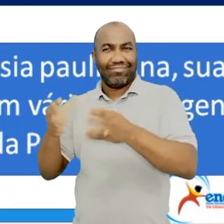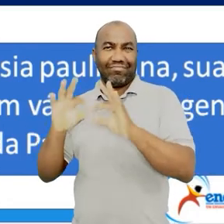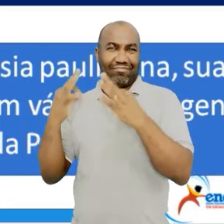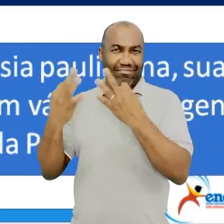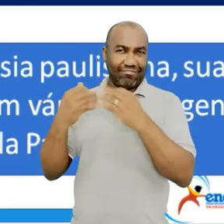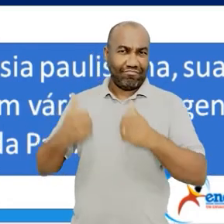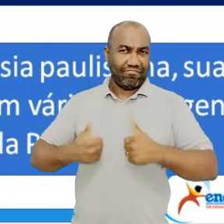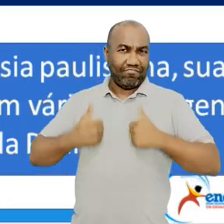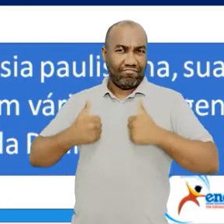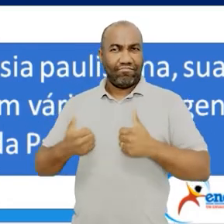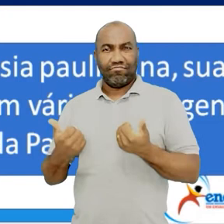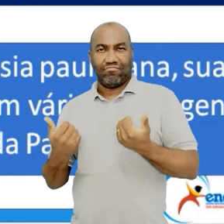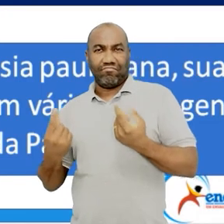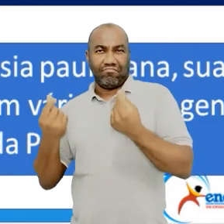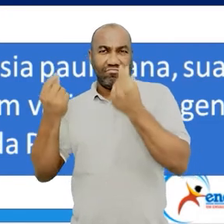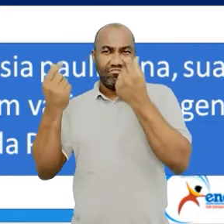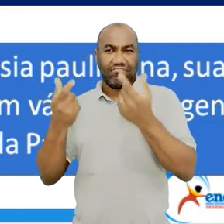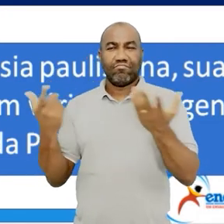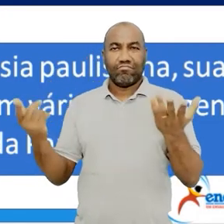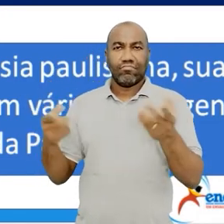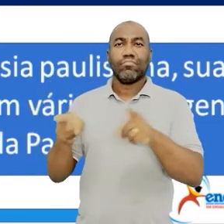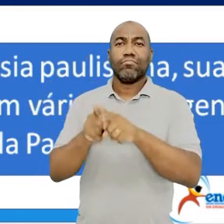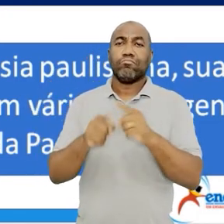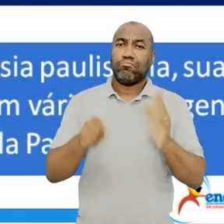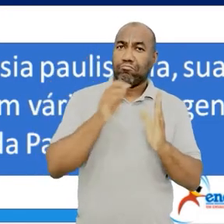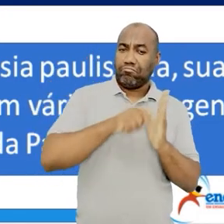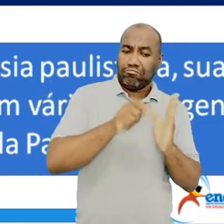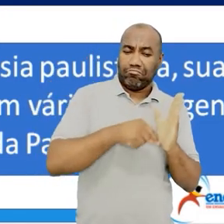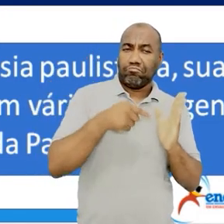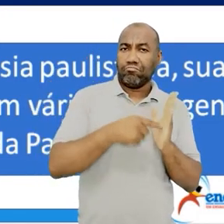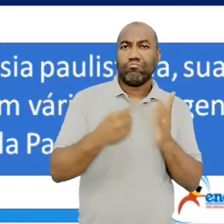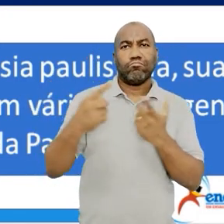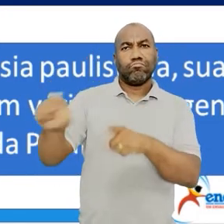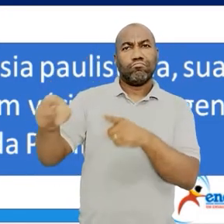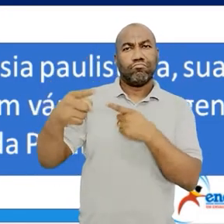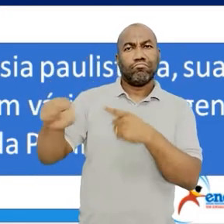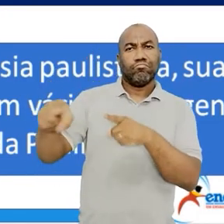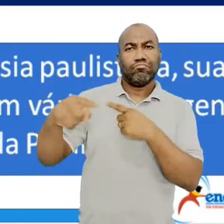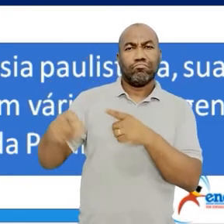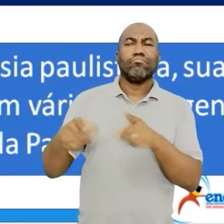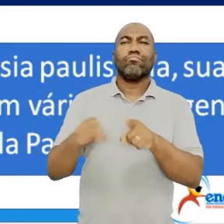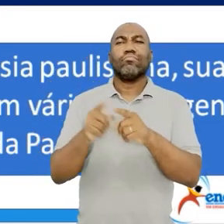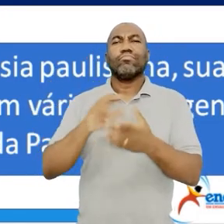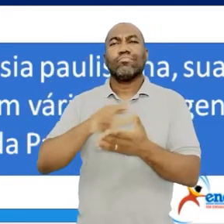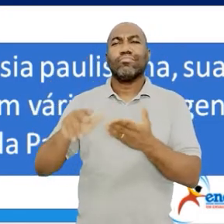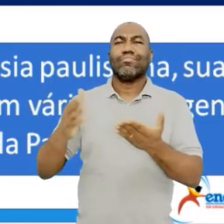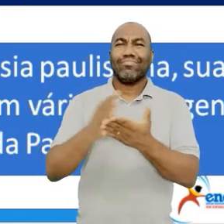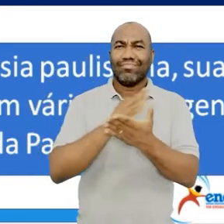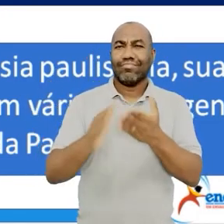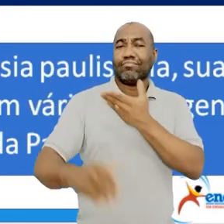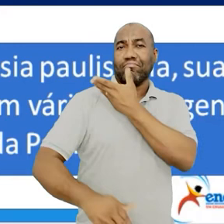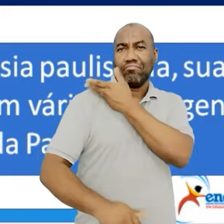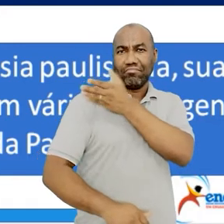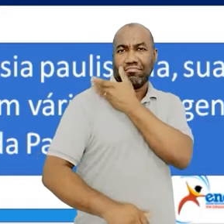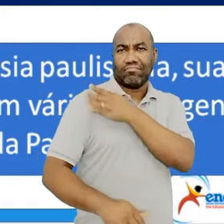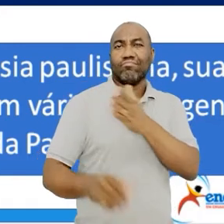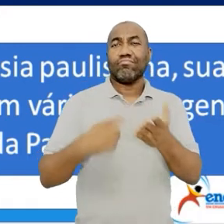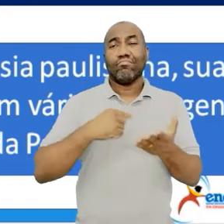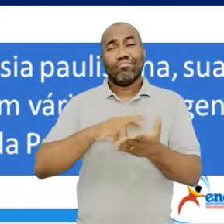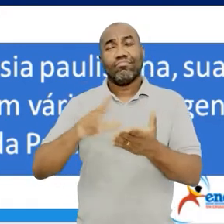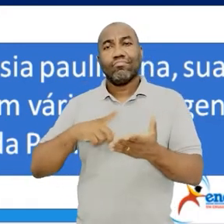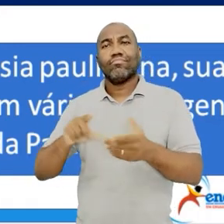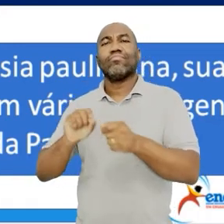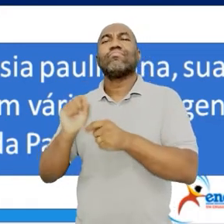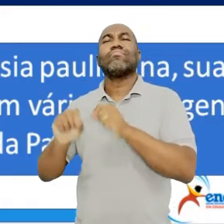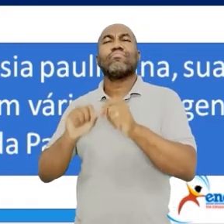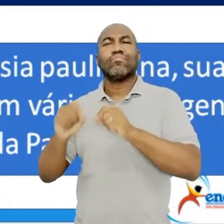deles. Haverá críticas sobre a sua moral, a ética e os preconceitos. Uma passagem de tempo